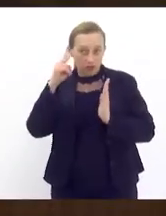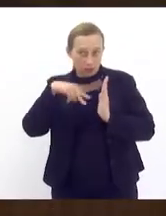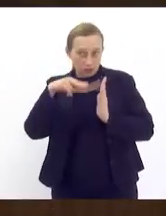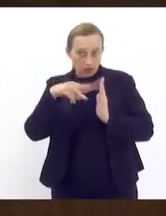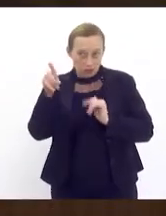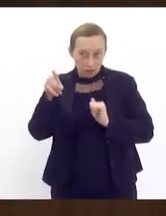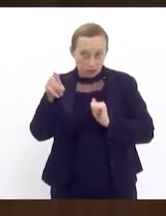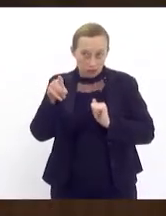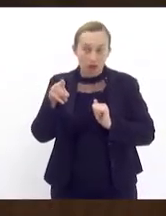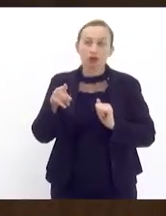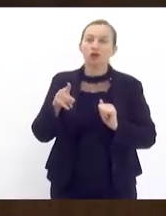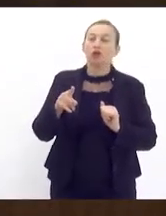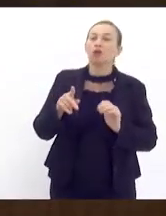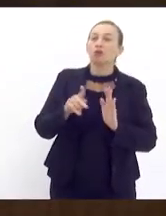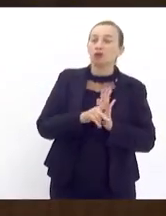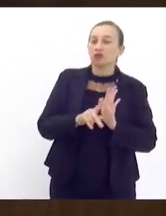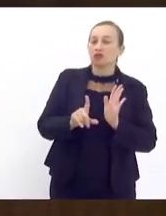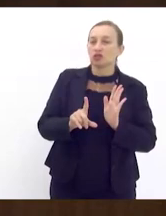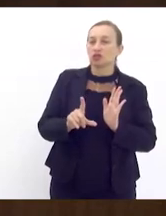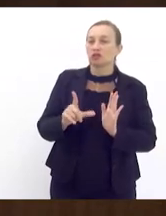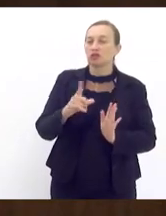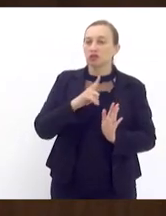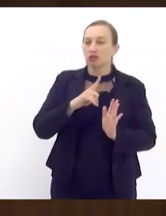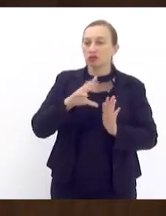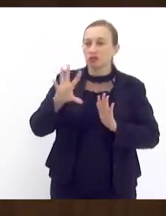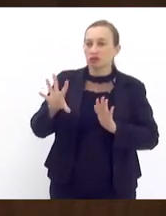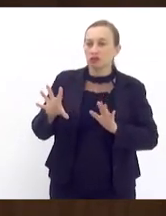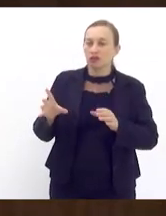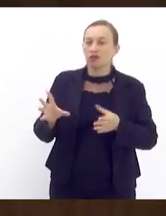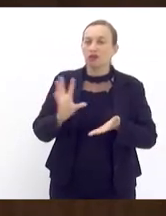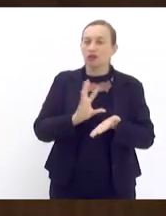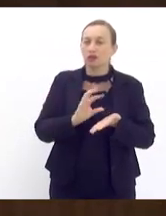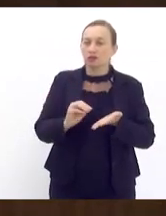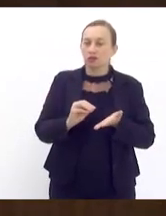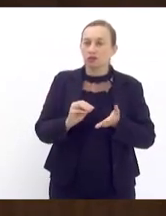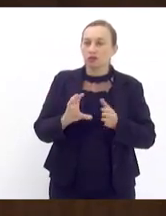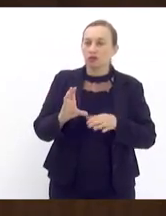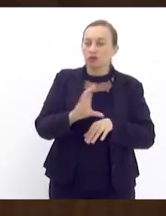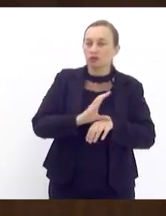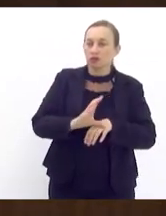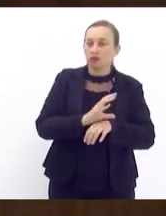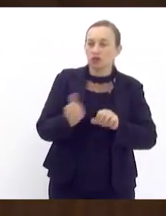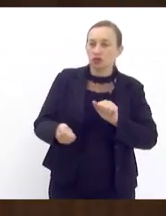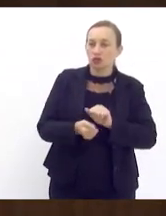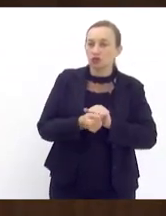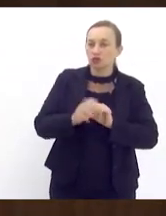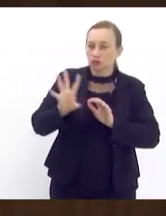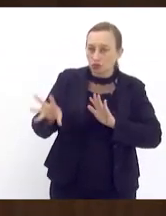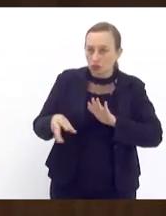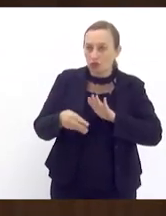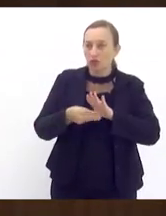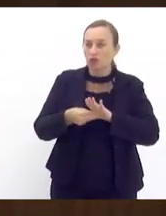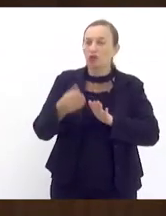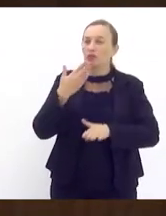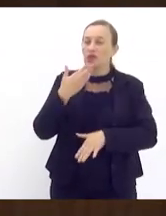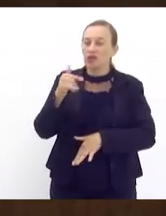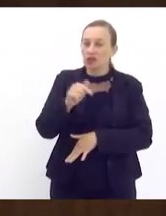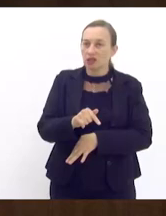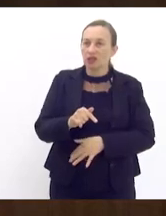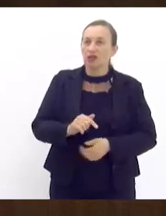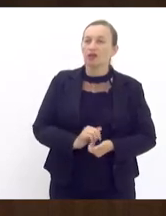quando o projeto teve a pauta anteriormente o parecer da CCJ foi pela constelar com emendas foi suscitado aqui